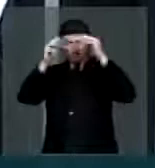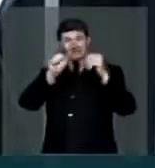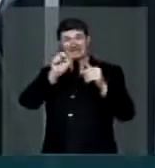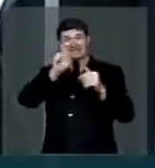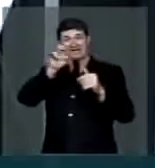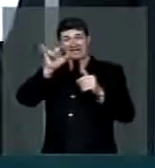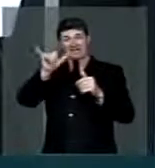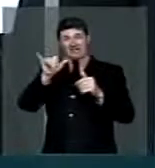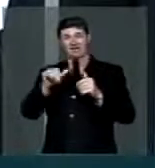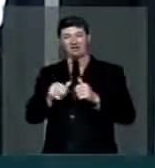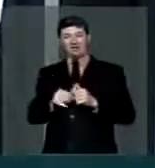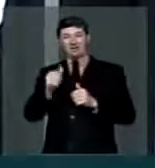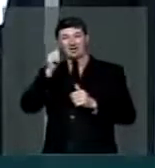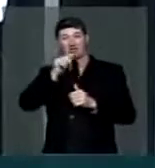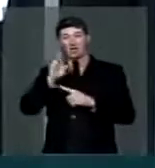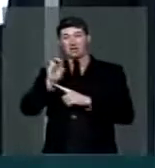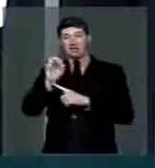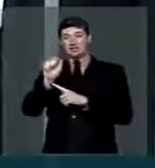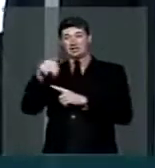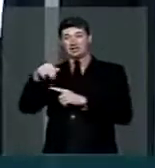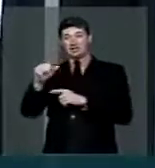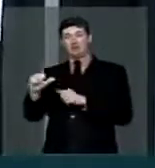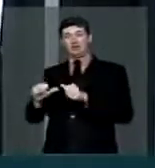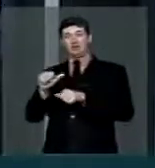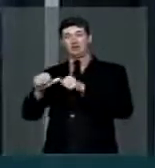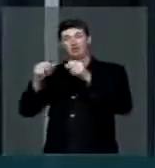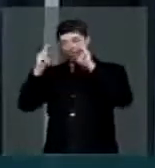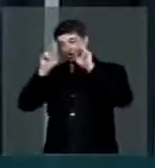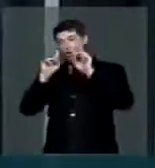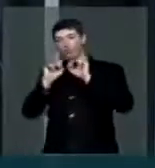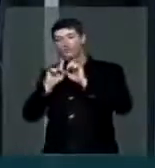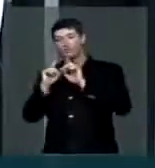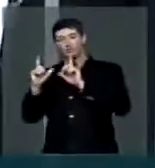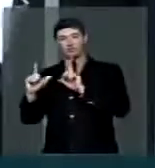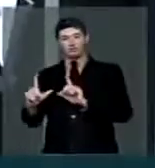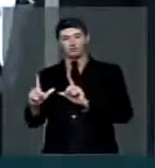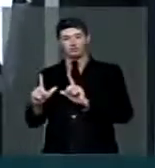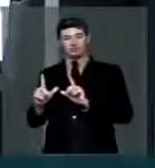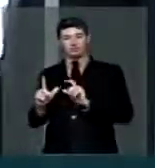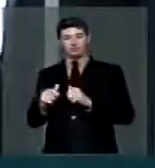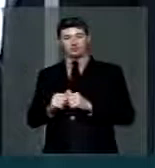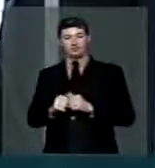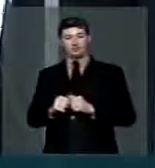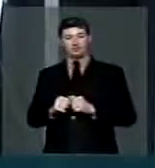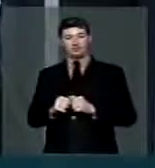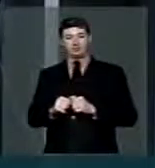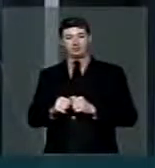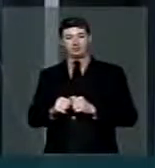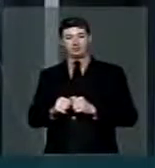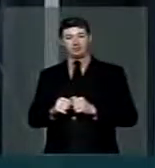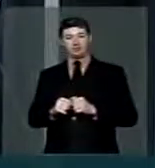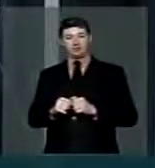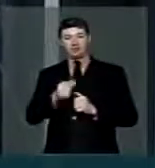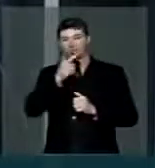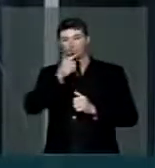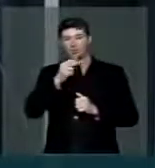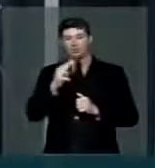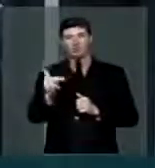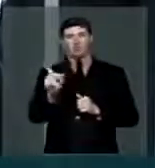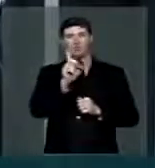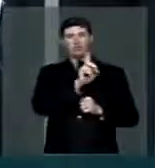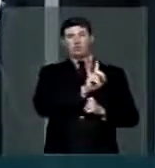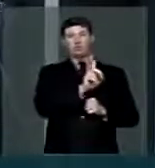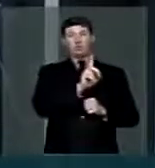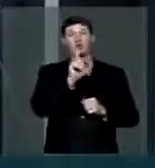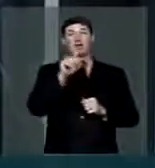onde a governadora Rosiana está vestida de freira, que é representando uma irmandade. Um irmão é